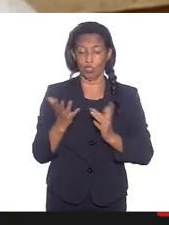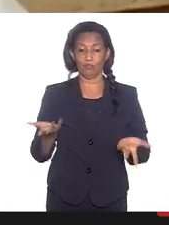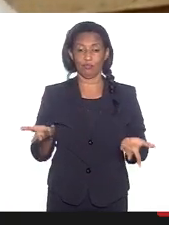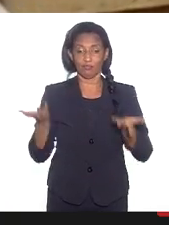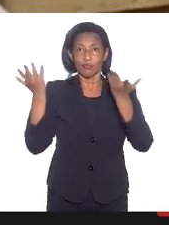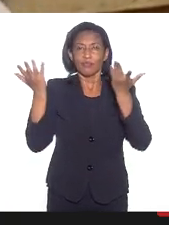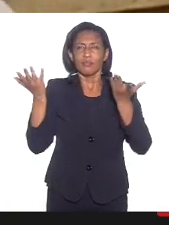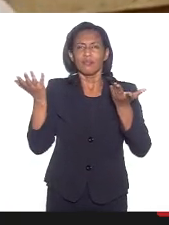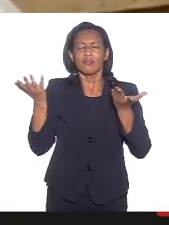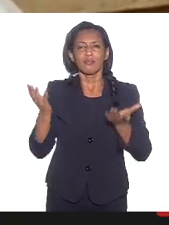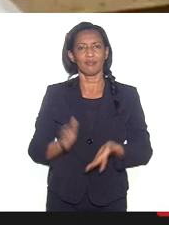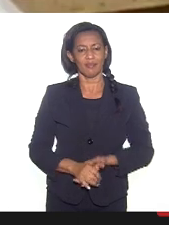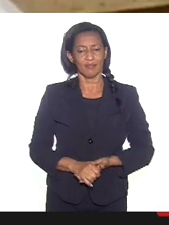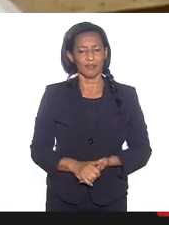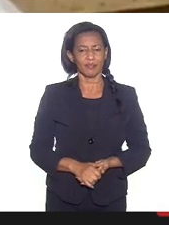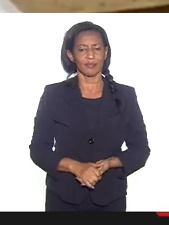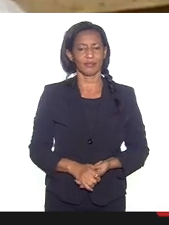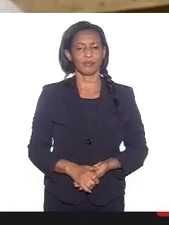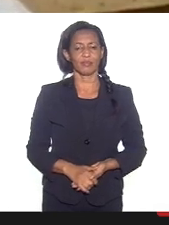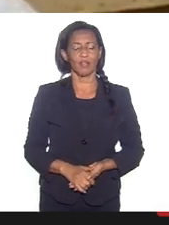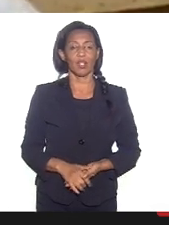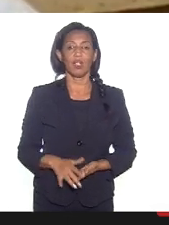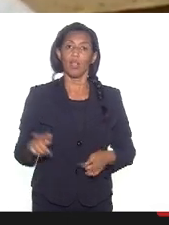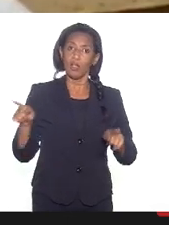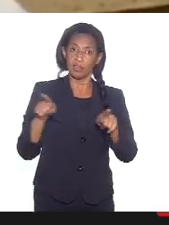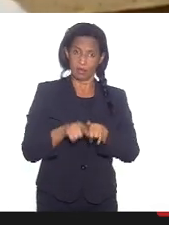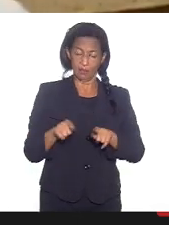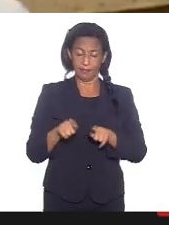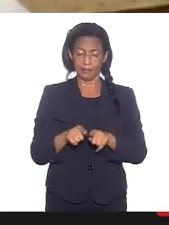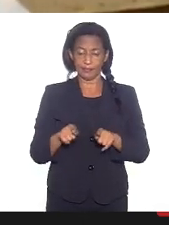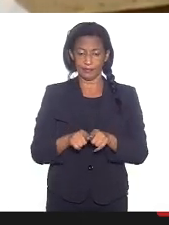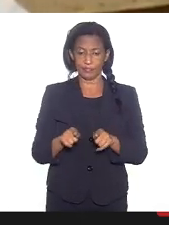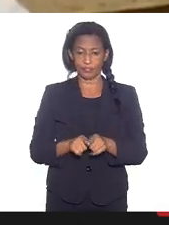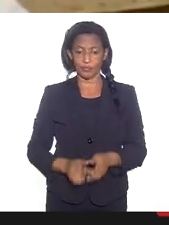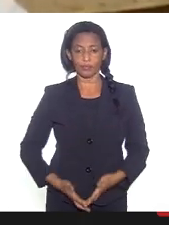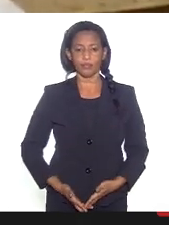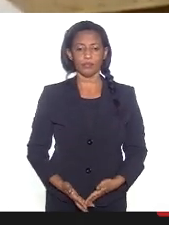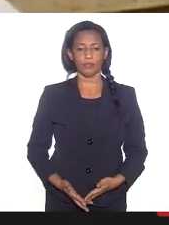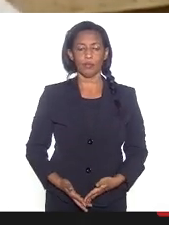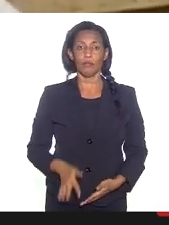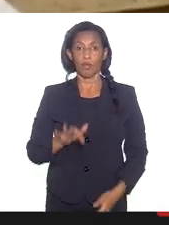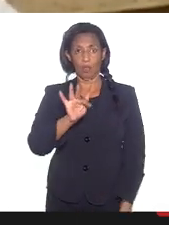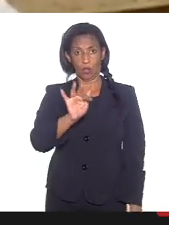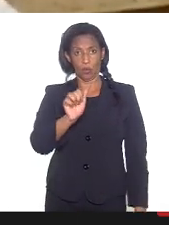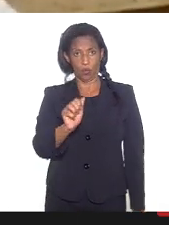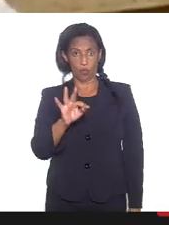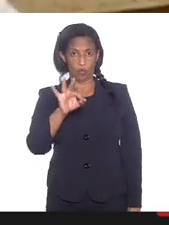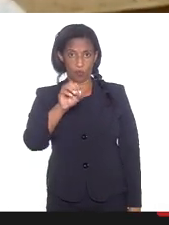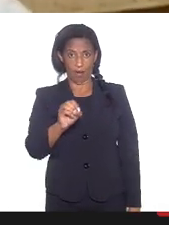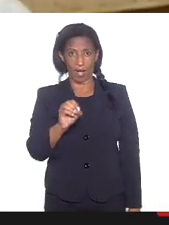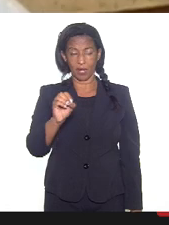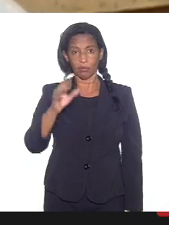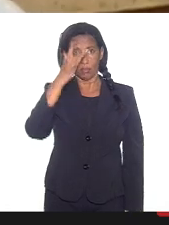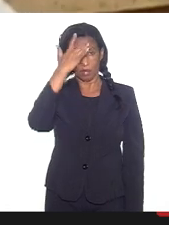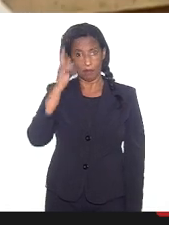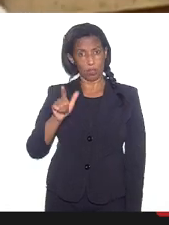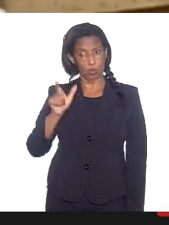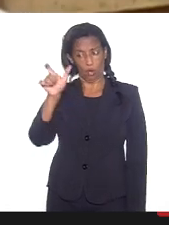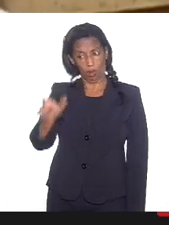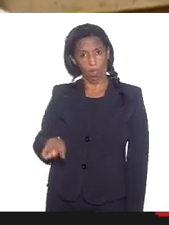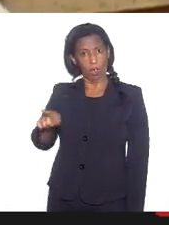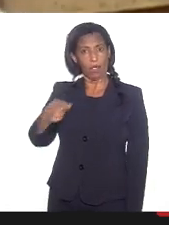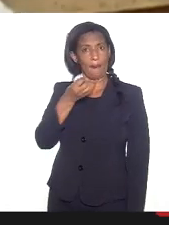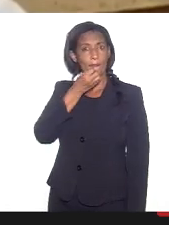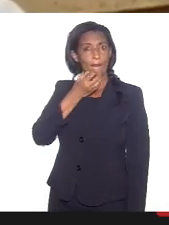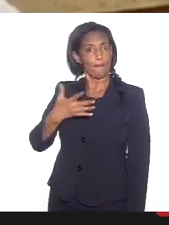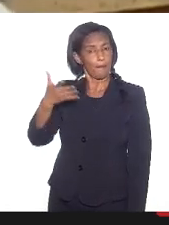Que isso? Outra coisa também, o fato da pessoa ser boa necessariamente